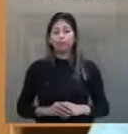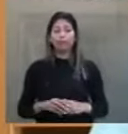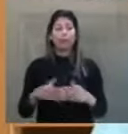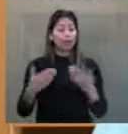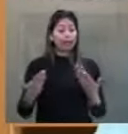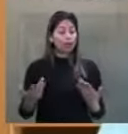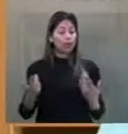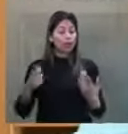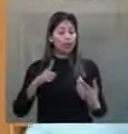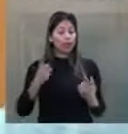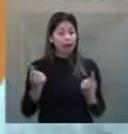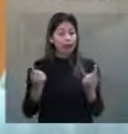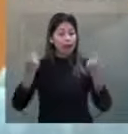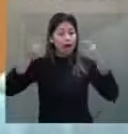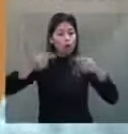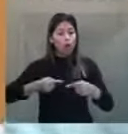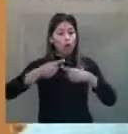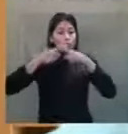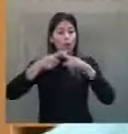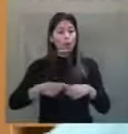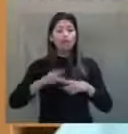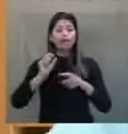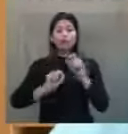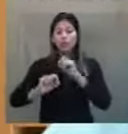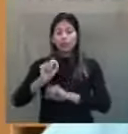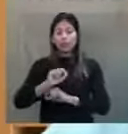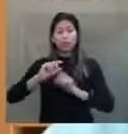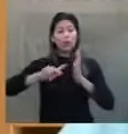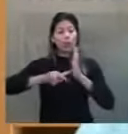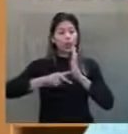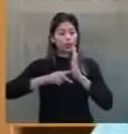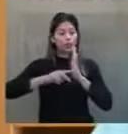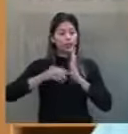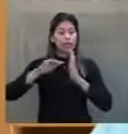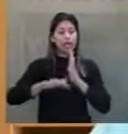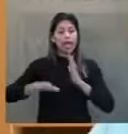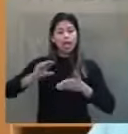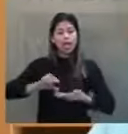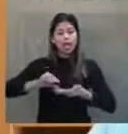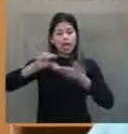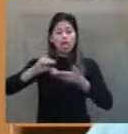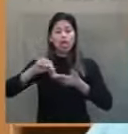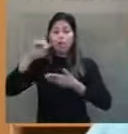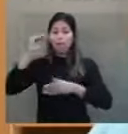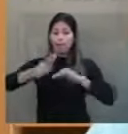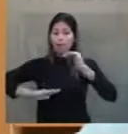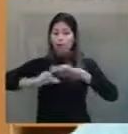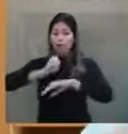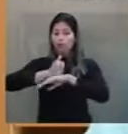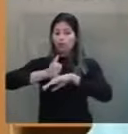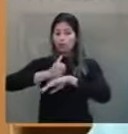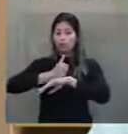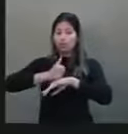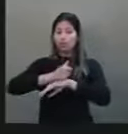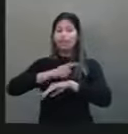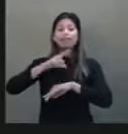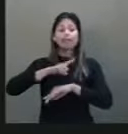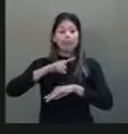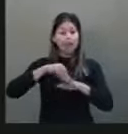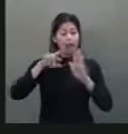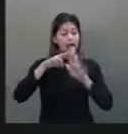competências dos conselhos profissionais, estando sujeitos aos regulamentos